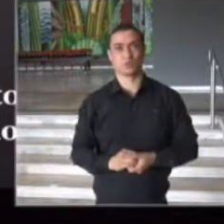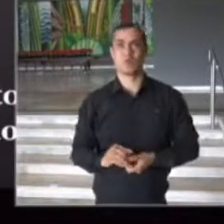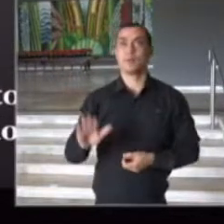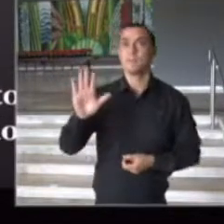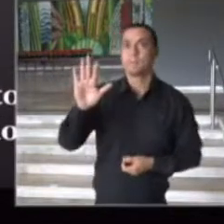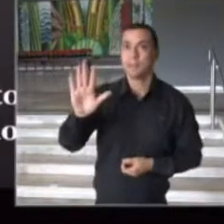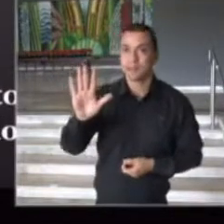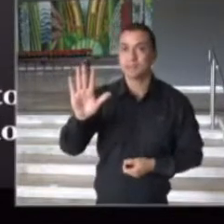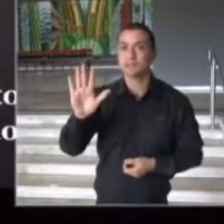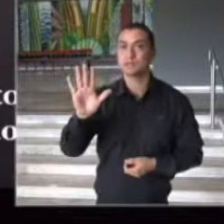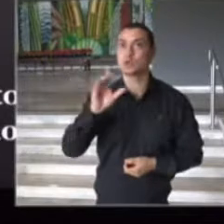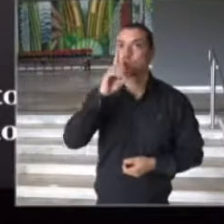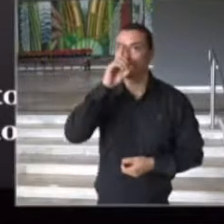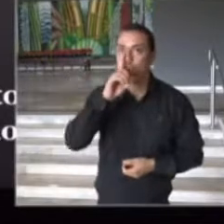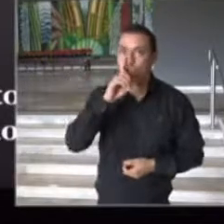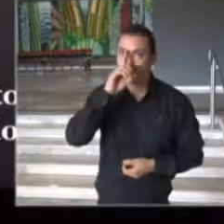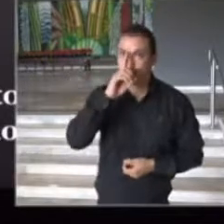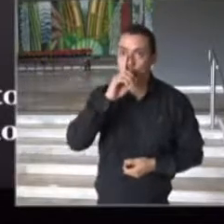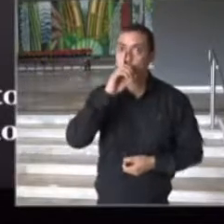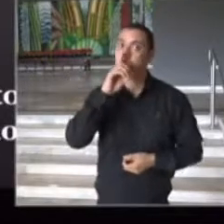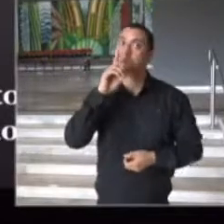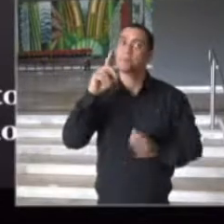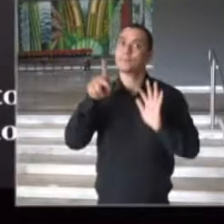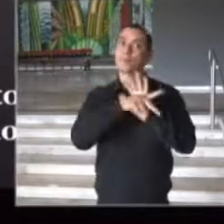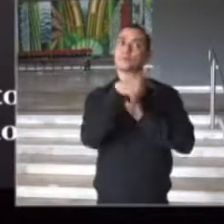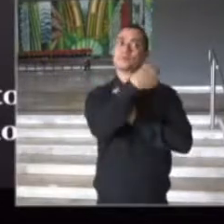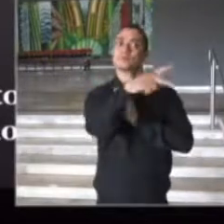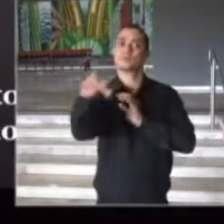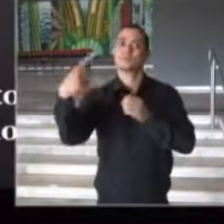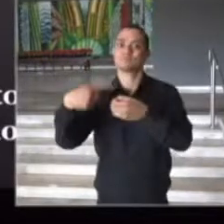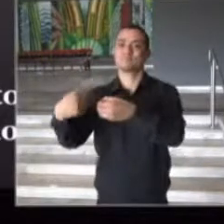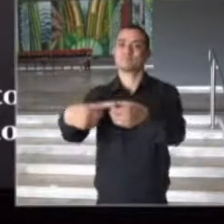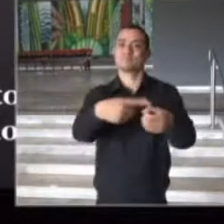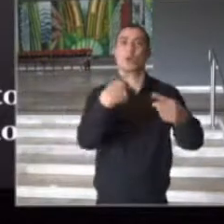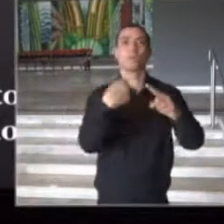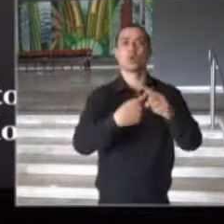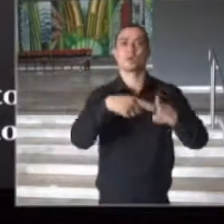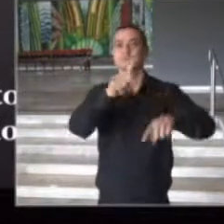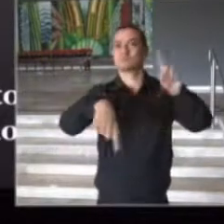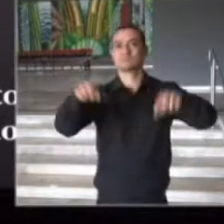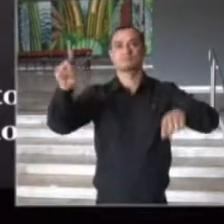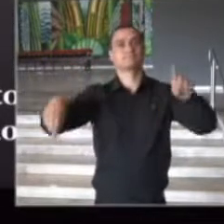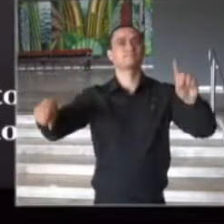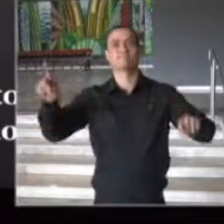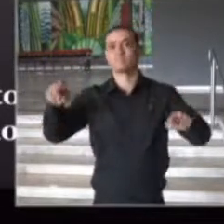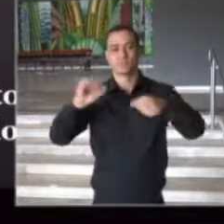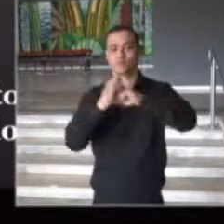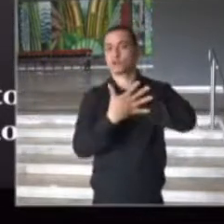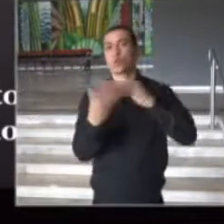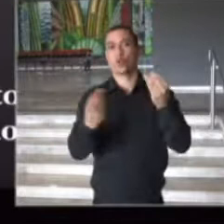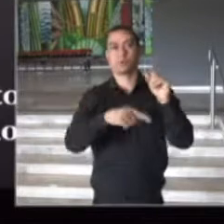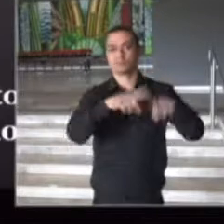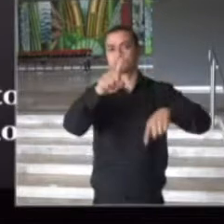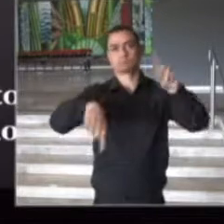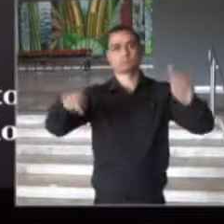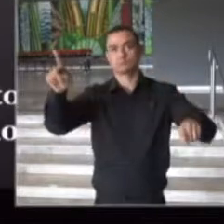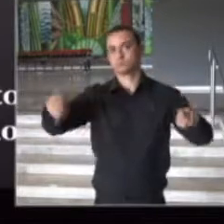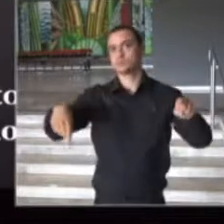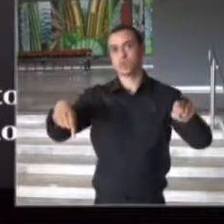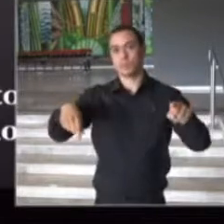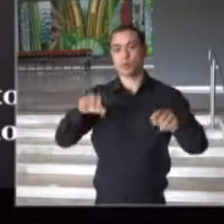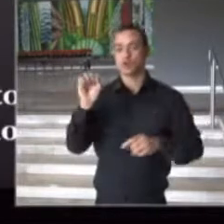em aberto que isso fica a critério do município, dependendo da situação epidemiológica do município, esse percentual